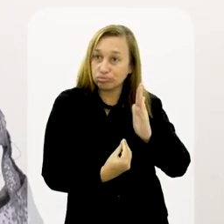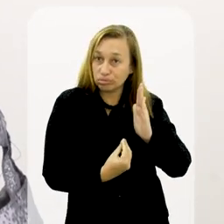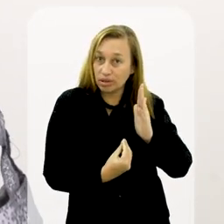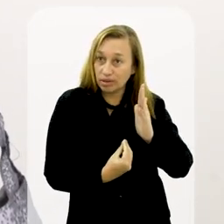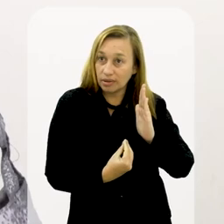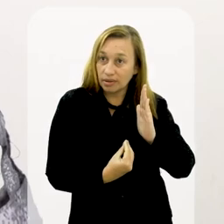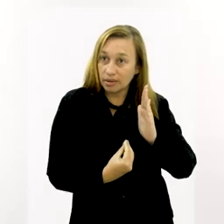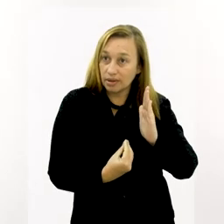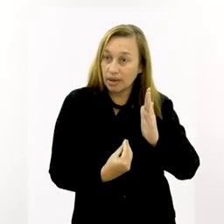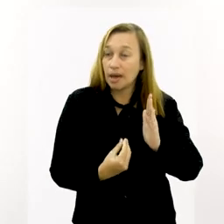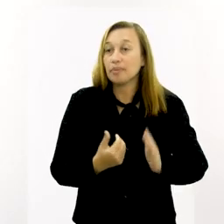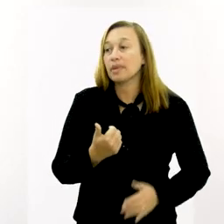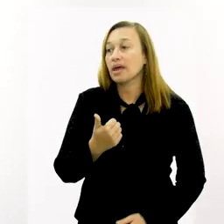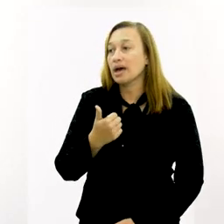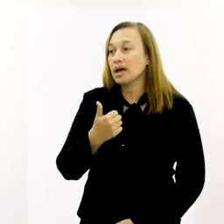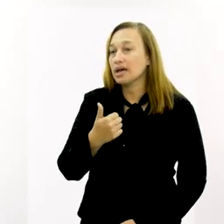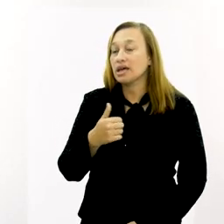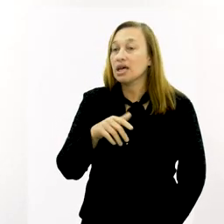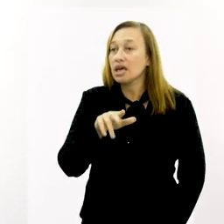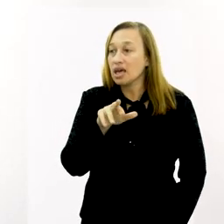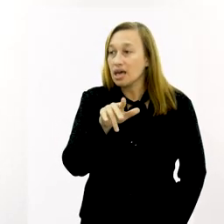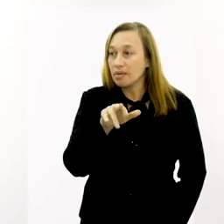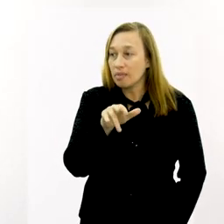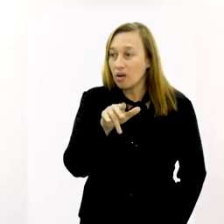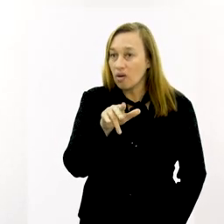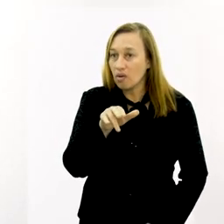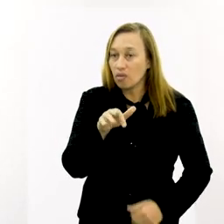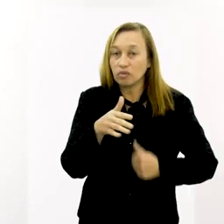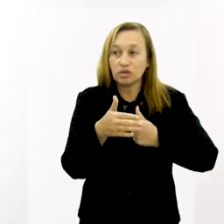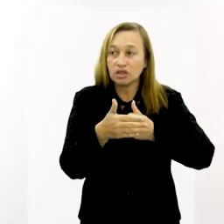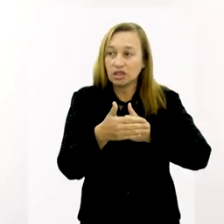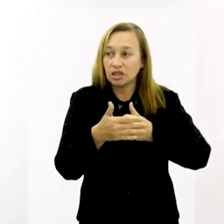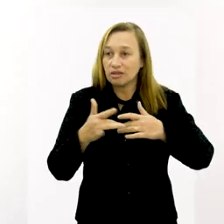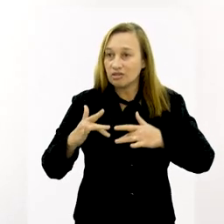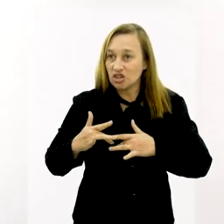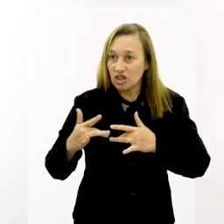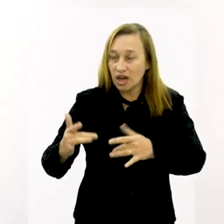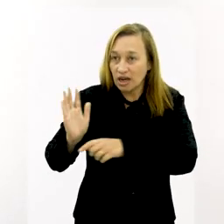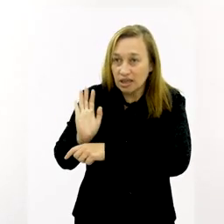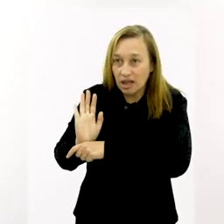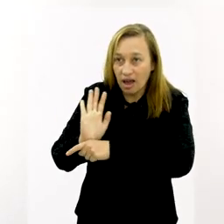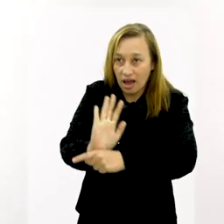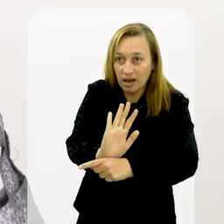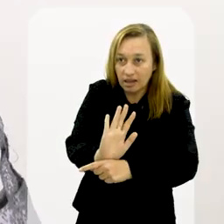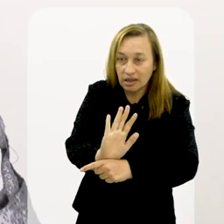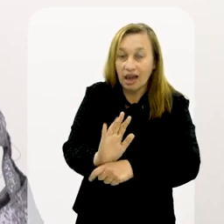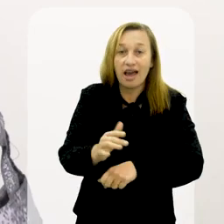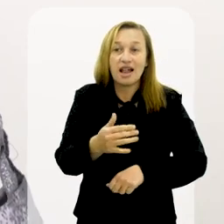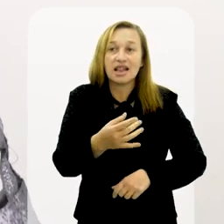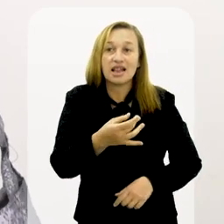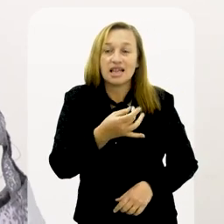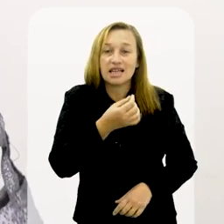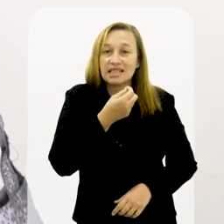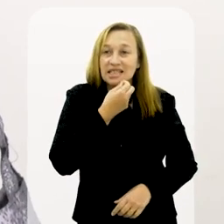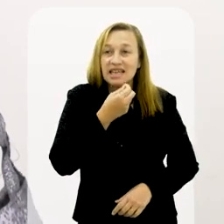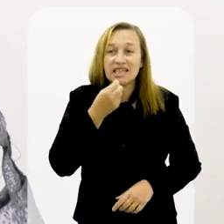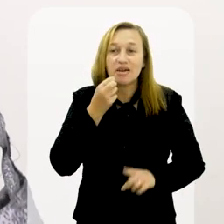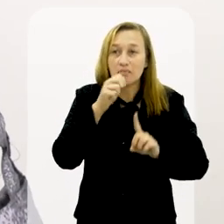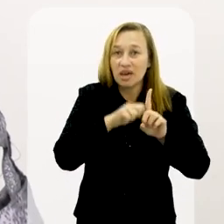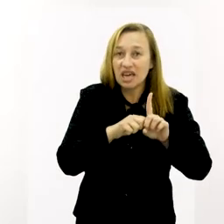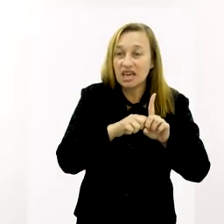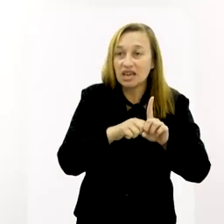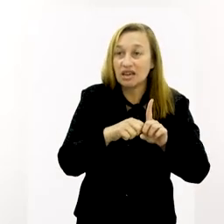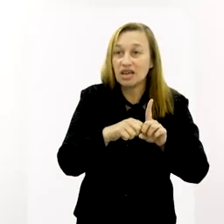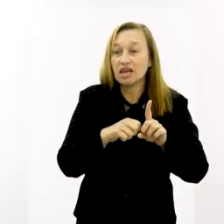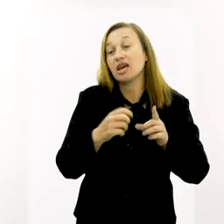Irca. Então, você tem essa casa aberta há 30 anos? Em setembro vai fazer 30 anos. Quantos